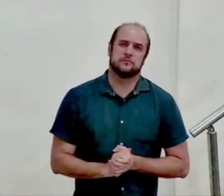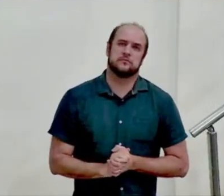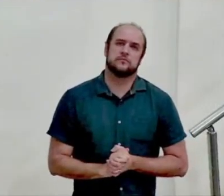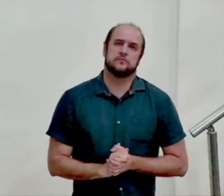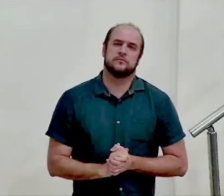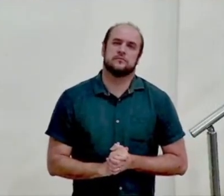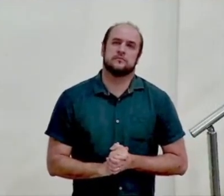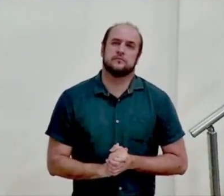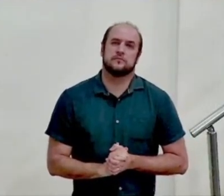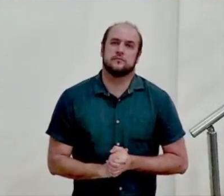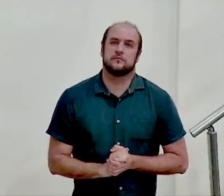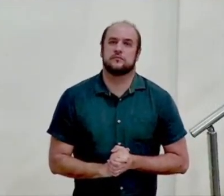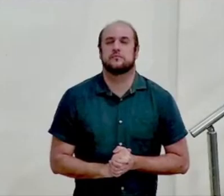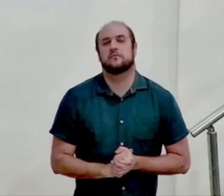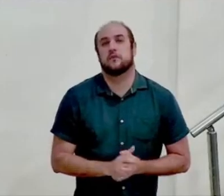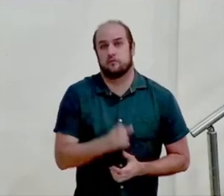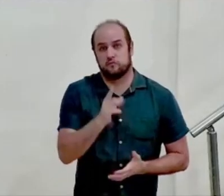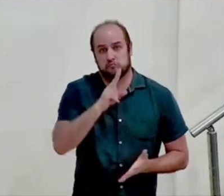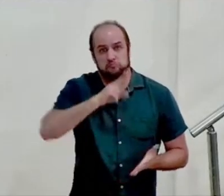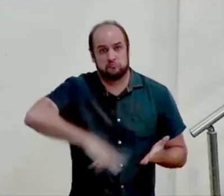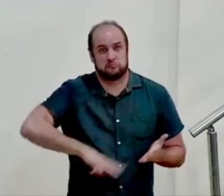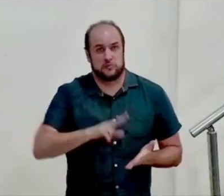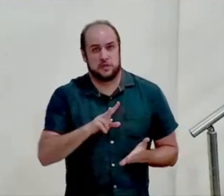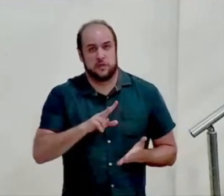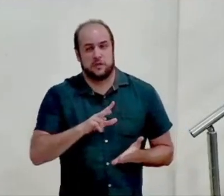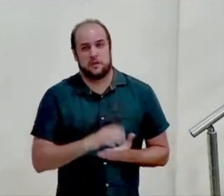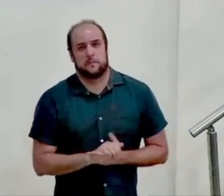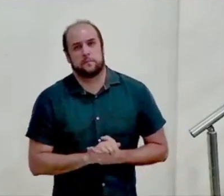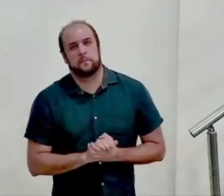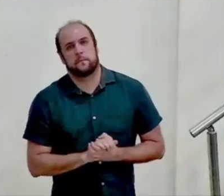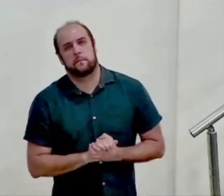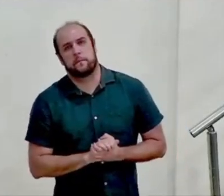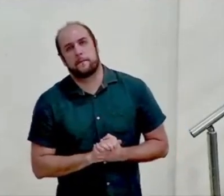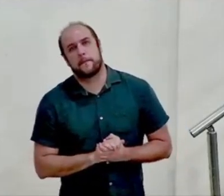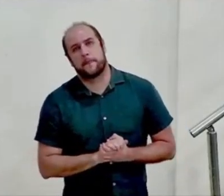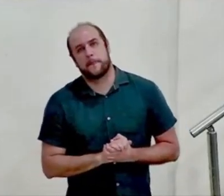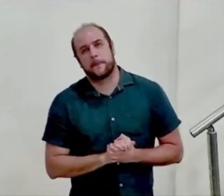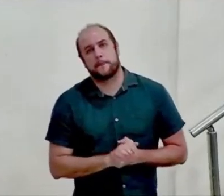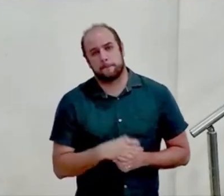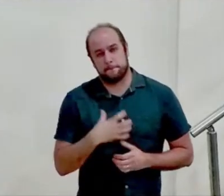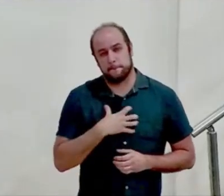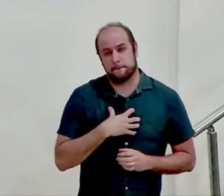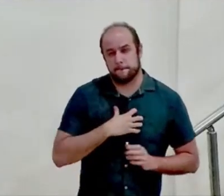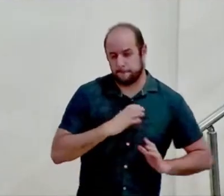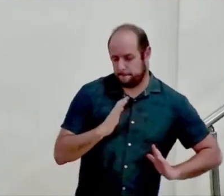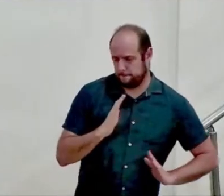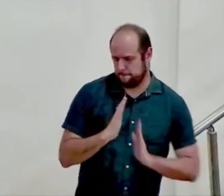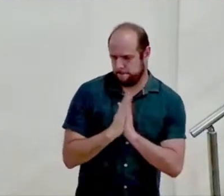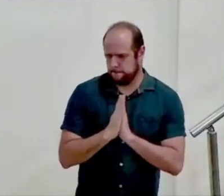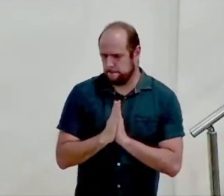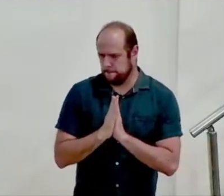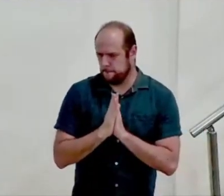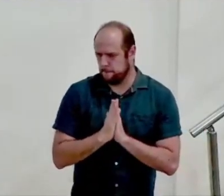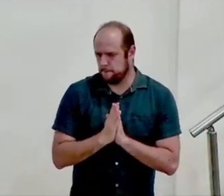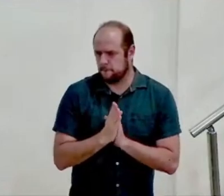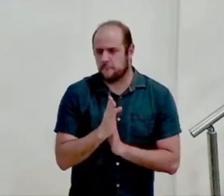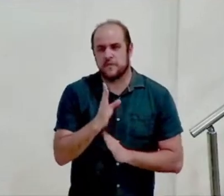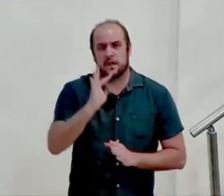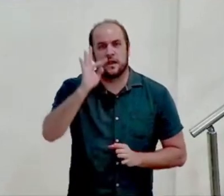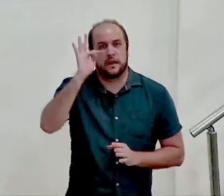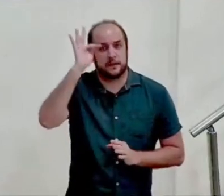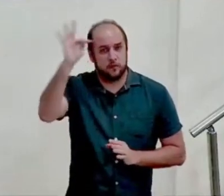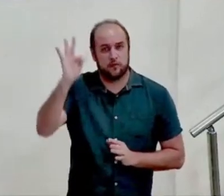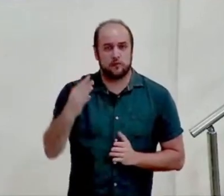e quando você lê isso você é confrontado com essa teologia bíblica do coração